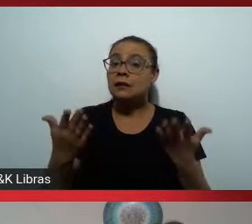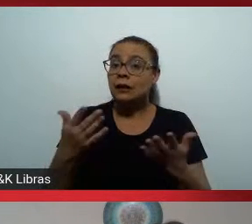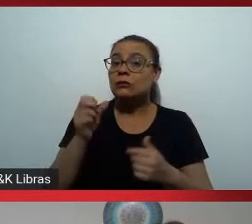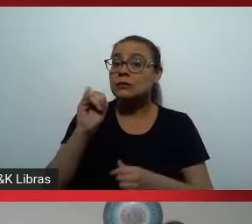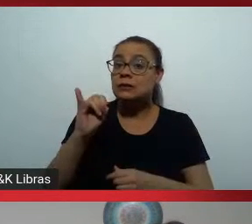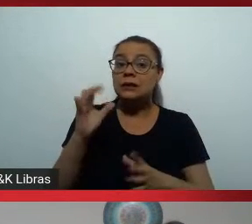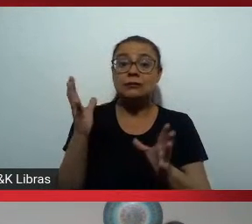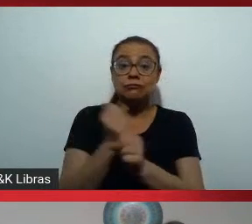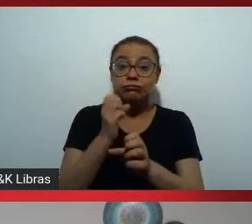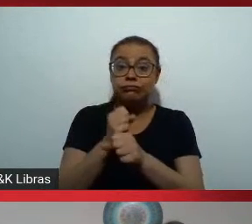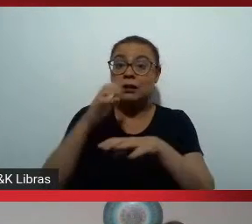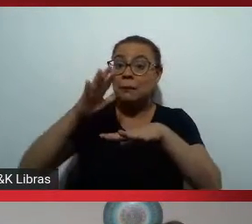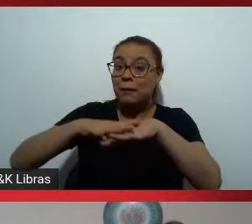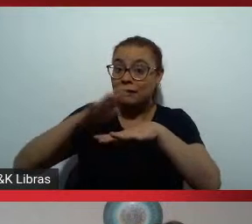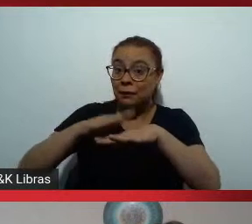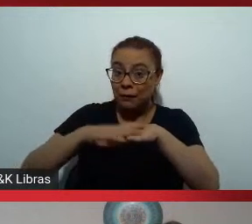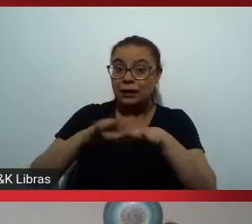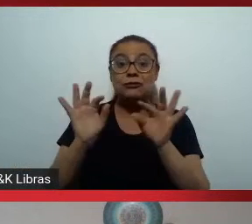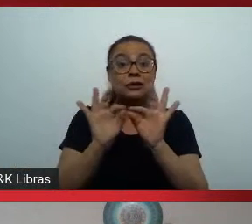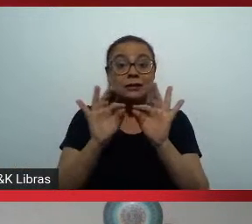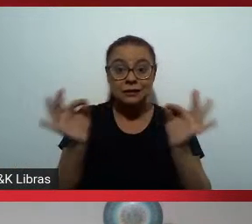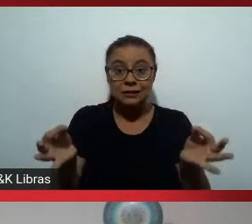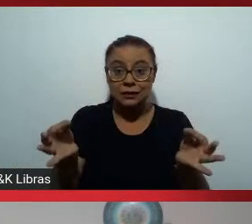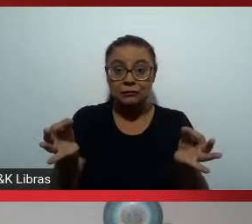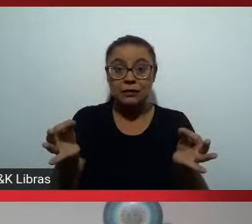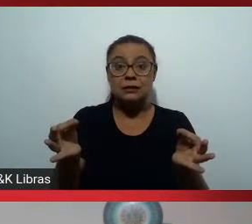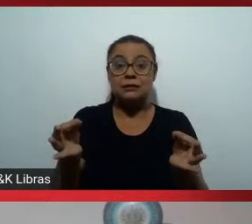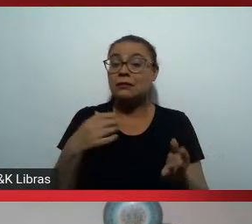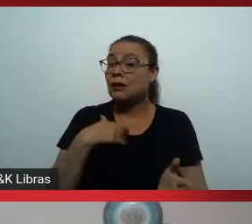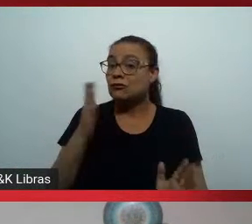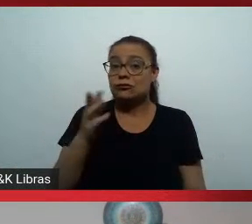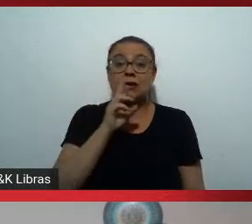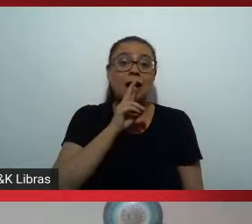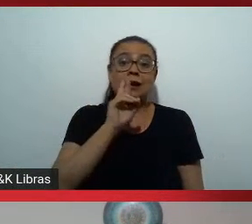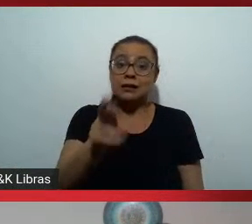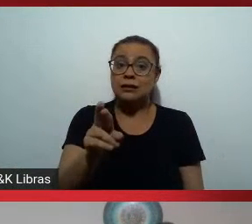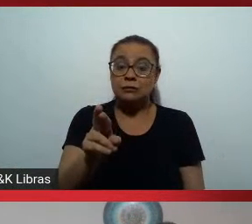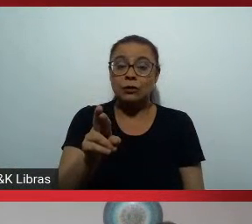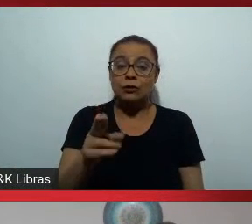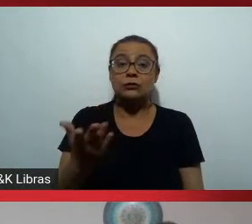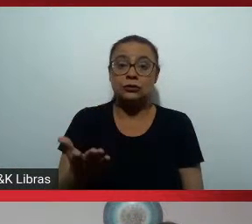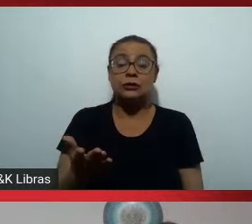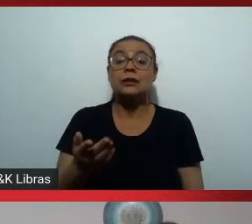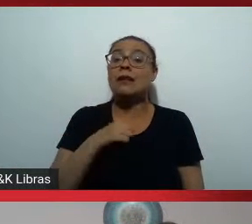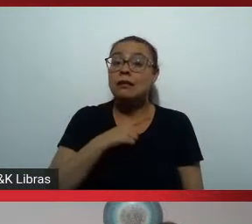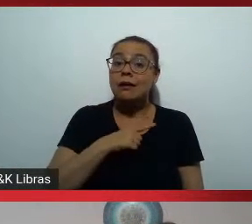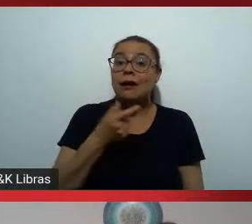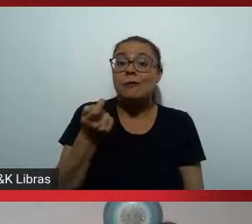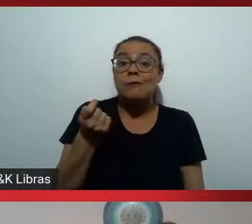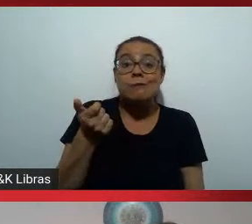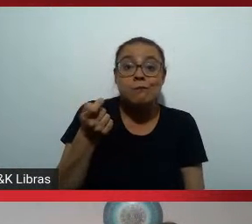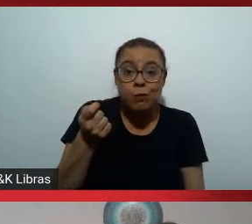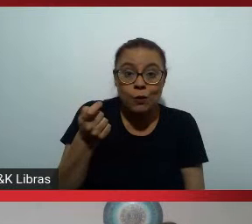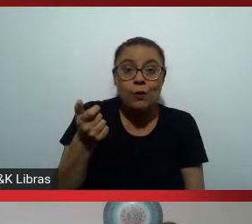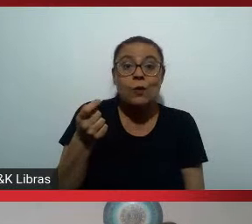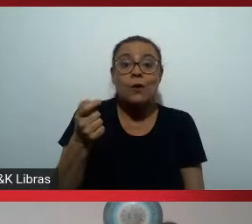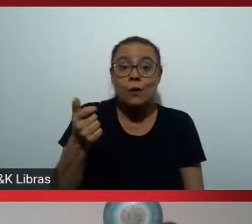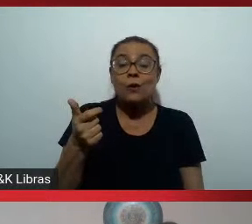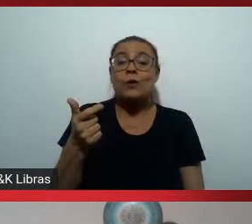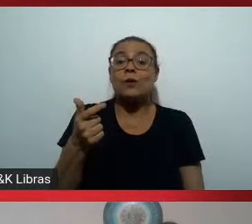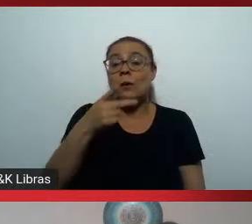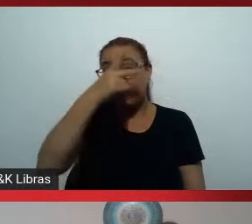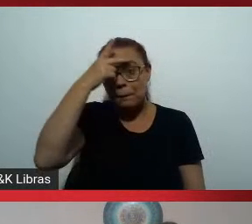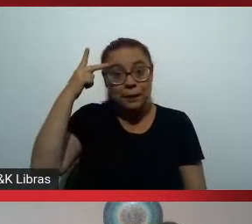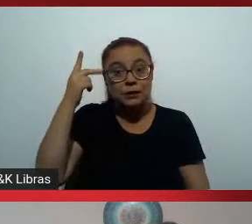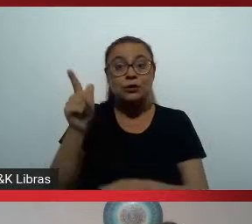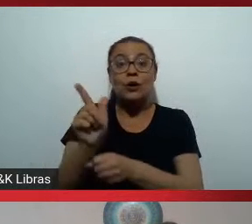simples eu já concluo a minha resposta porque existem poucos gestores em